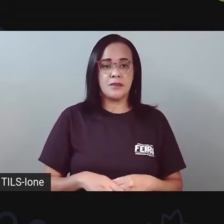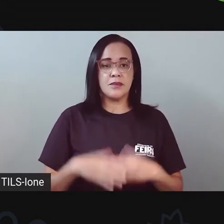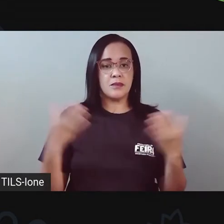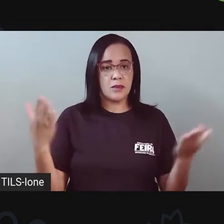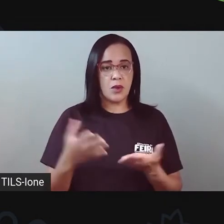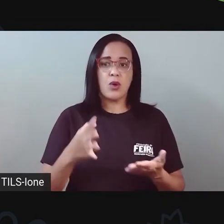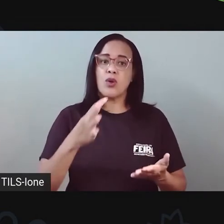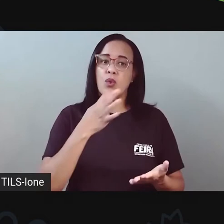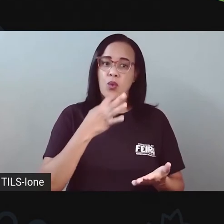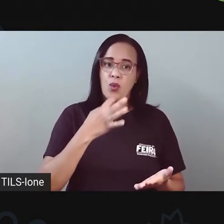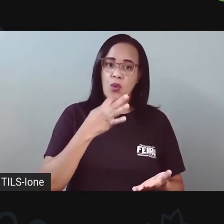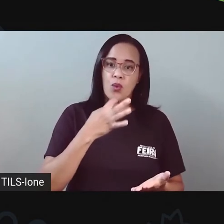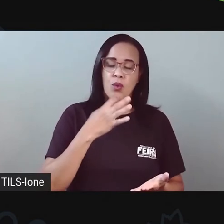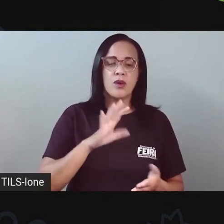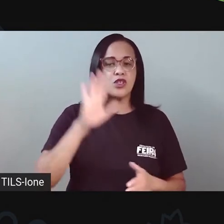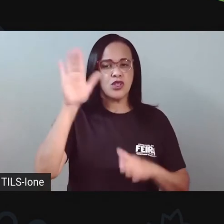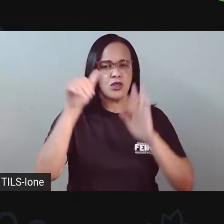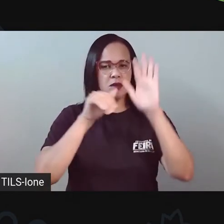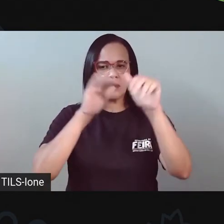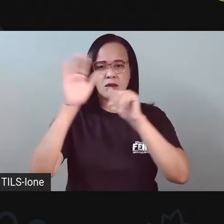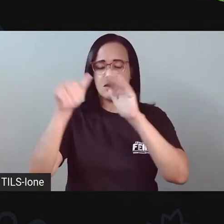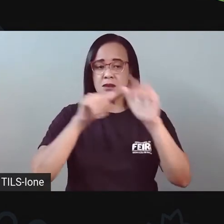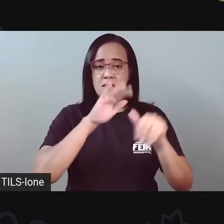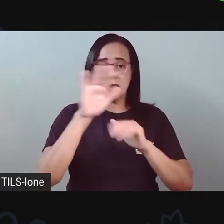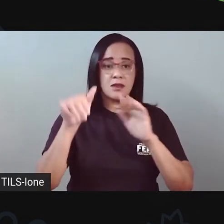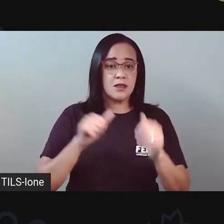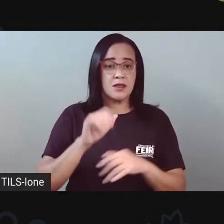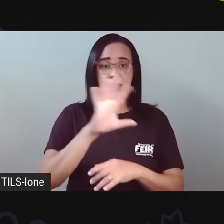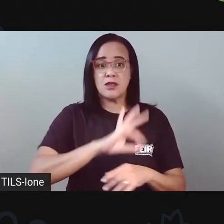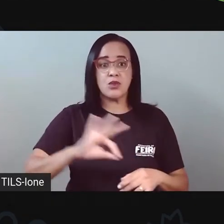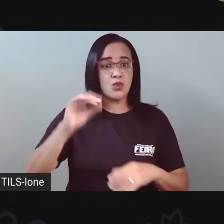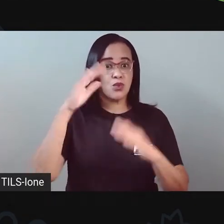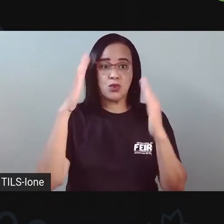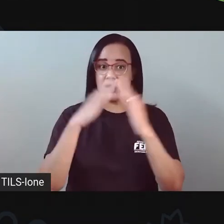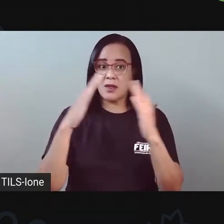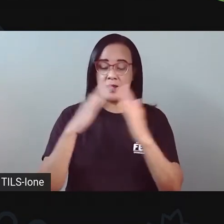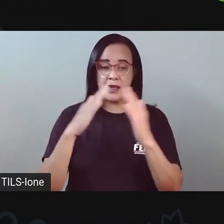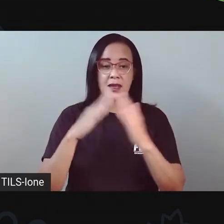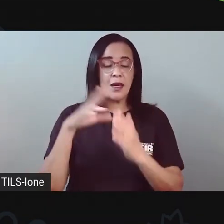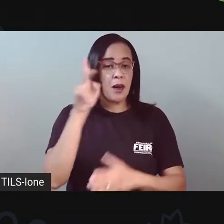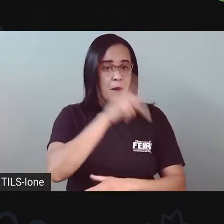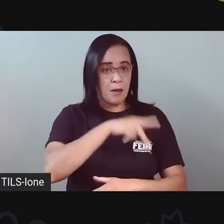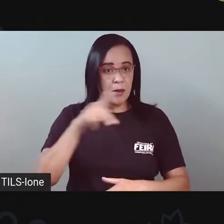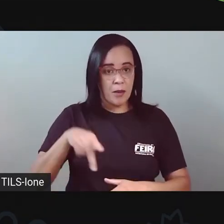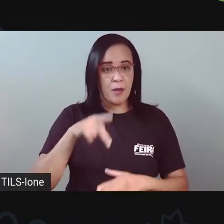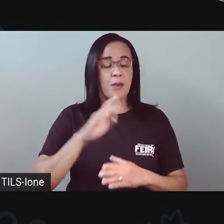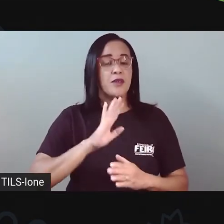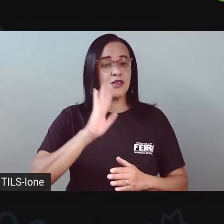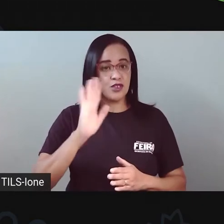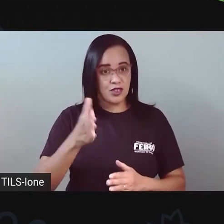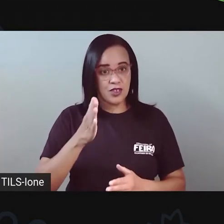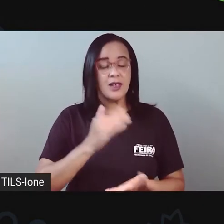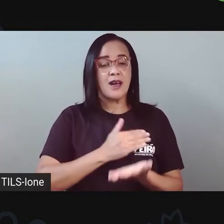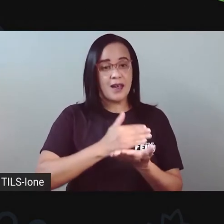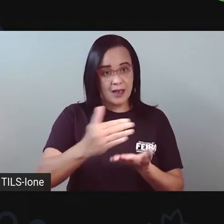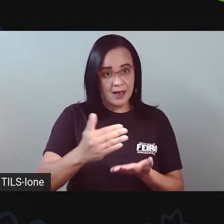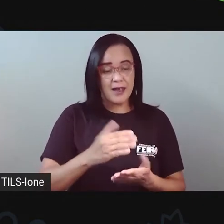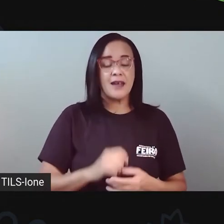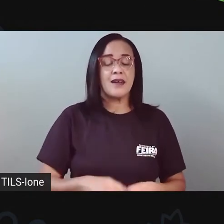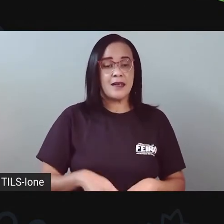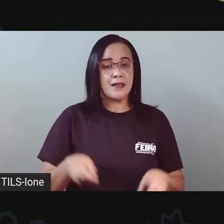TV, não esquece, chama todo mundo que tá em casa, vem, corre, Pró Maria já vai começar. E quem tá no YouTube, curte, comenta,